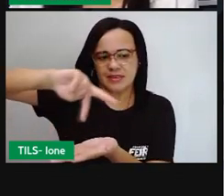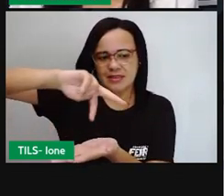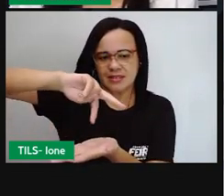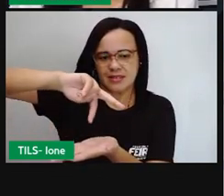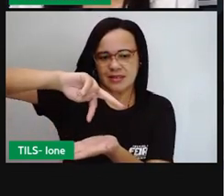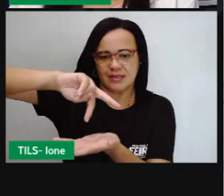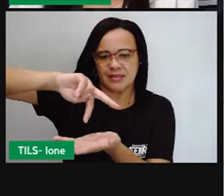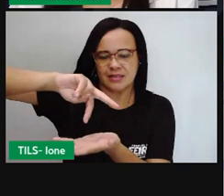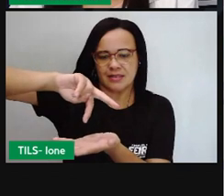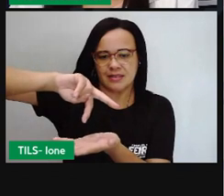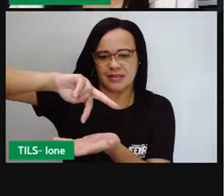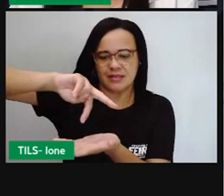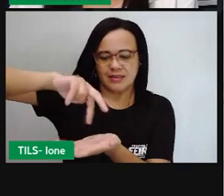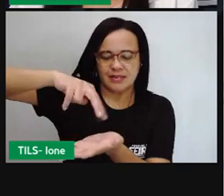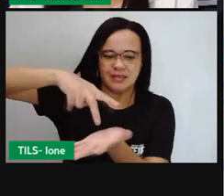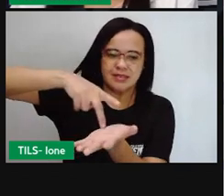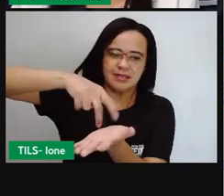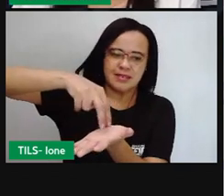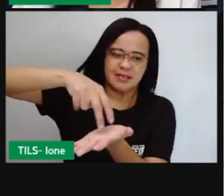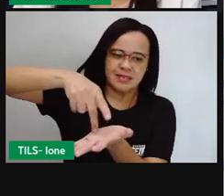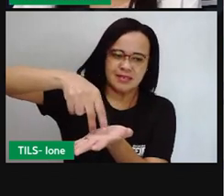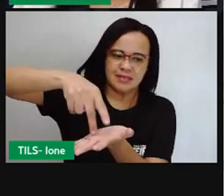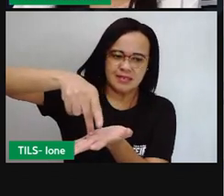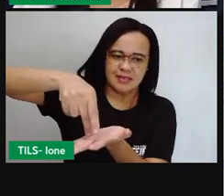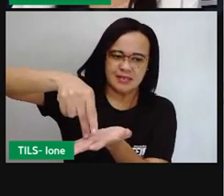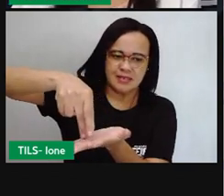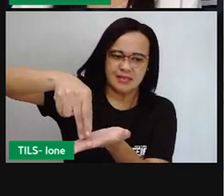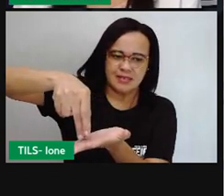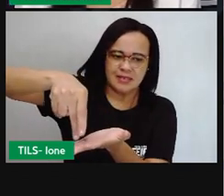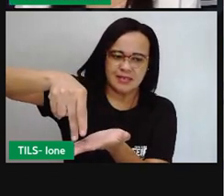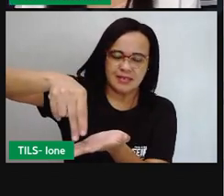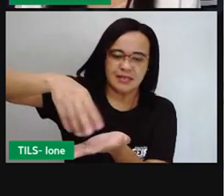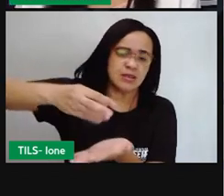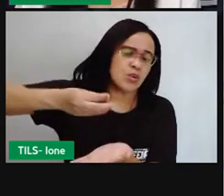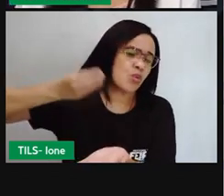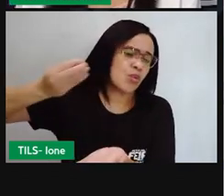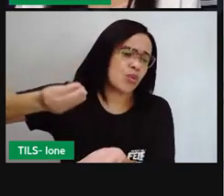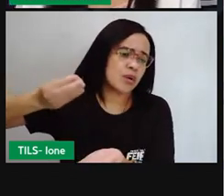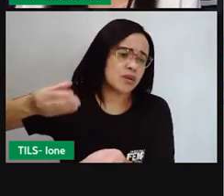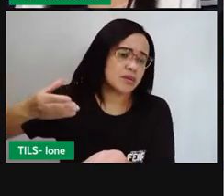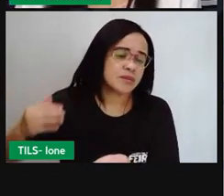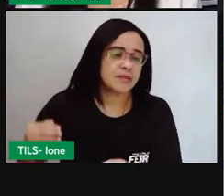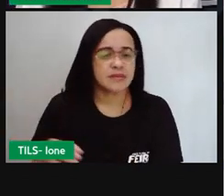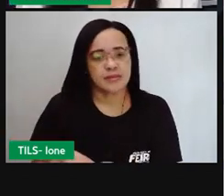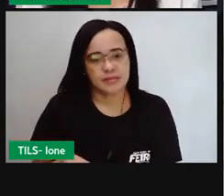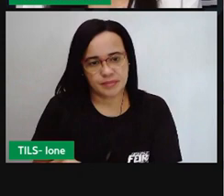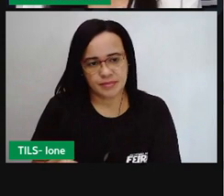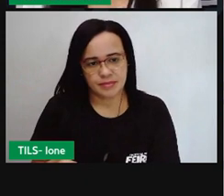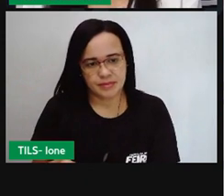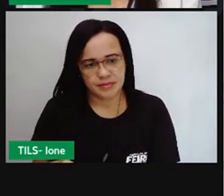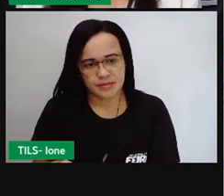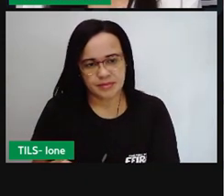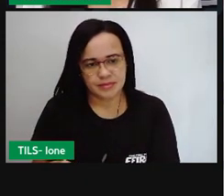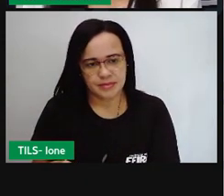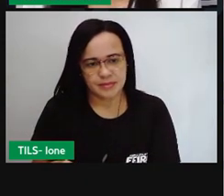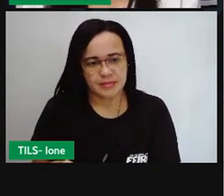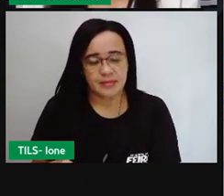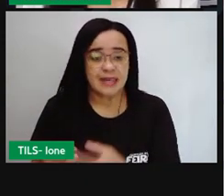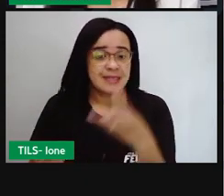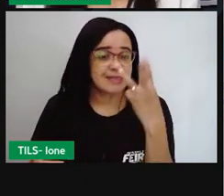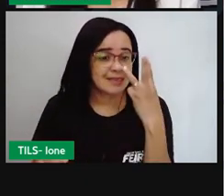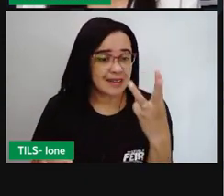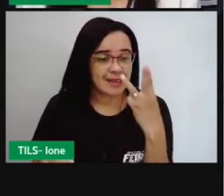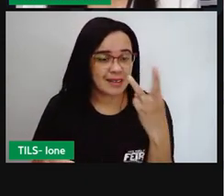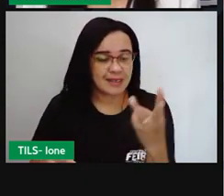por essa reta aqui. Mas vai seguir quanto? Vamos lá observar. Ande agora três